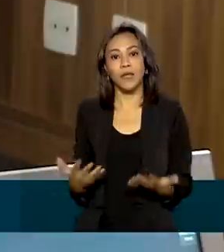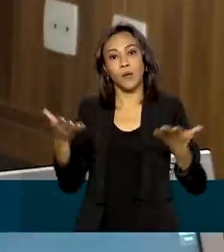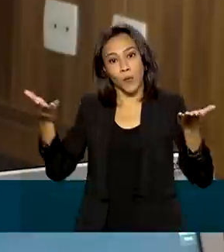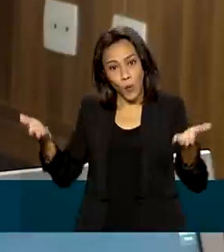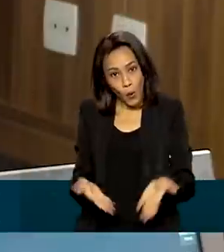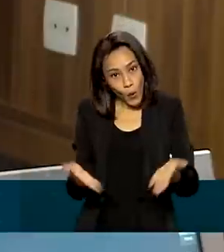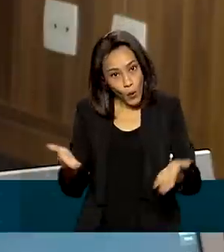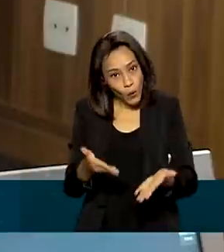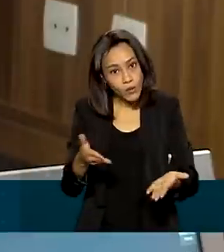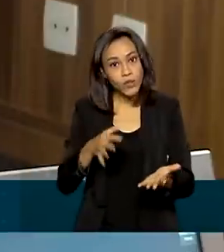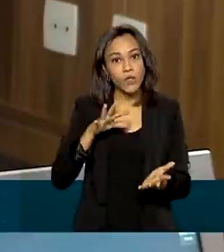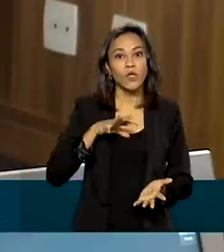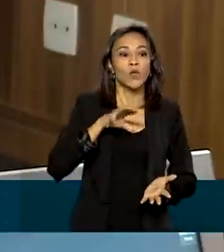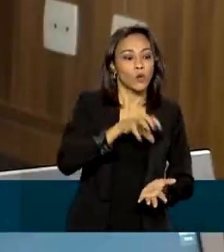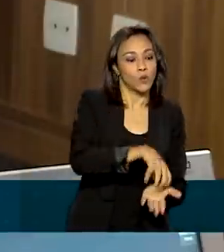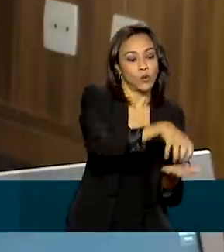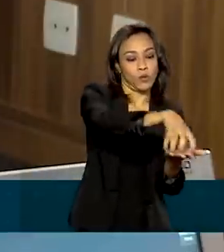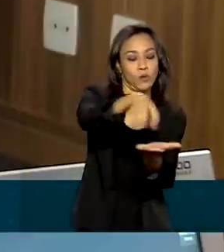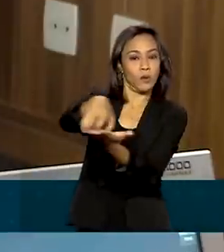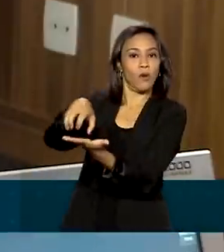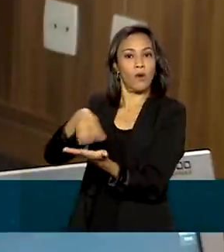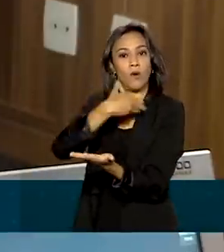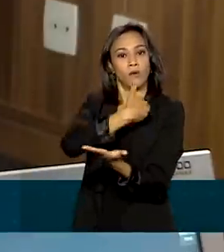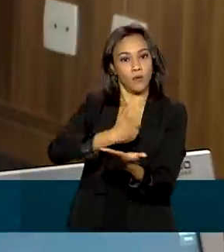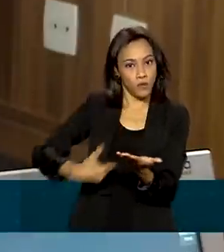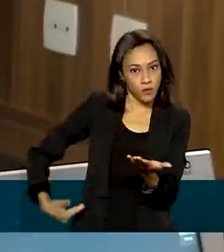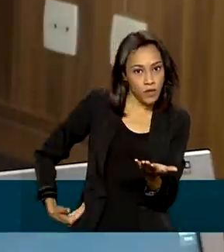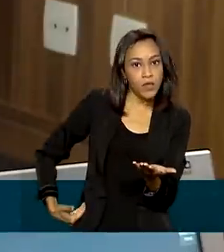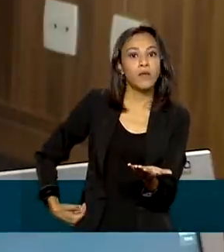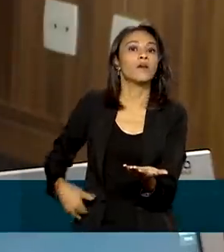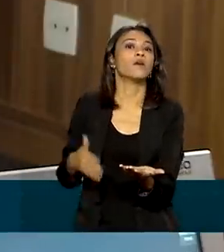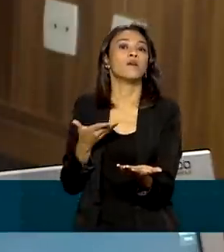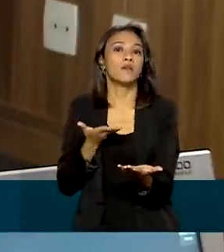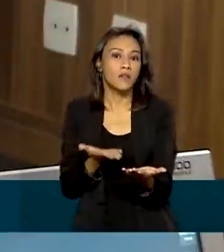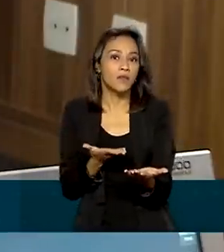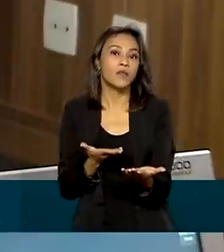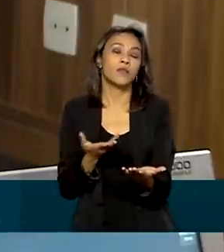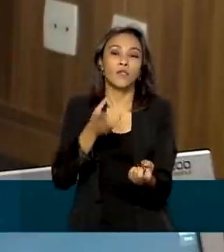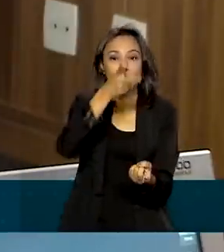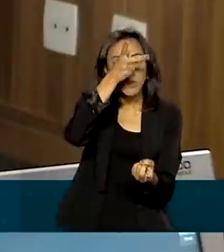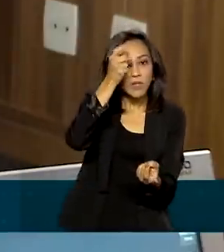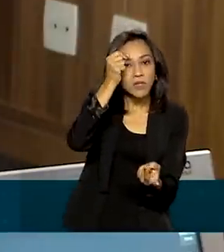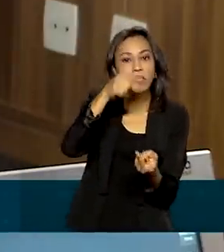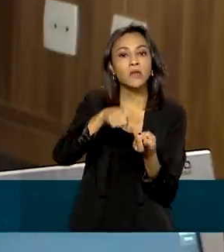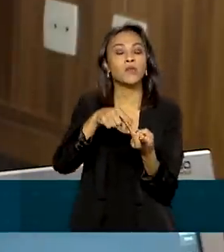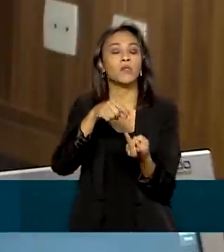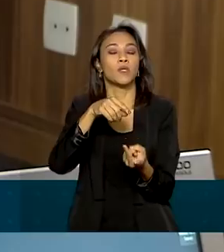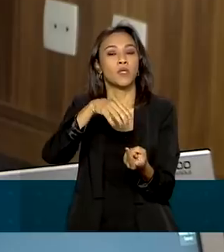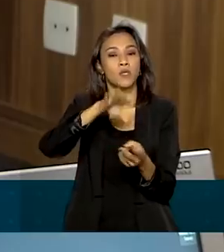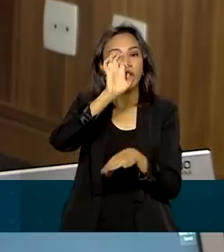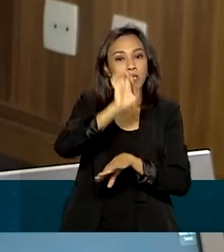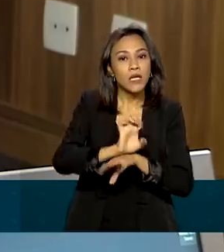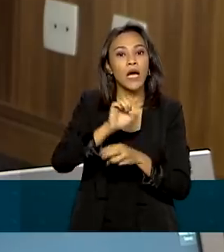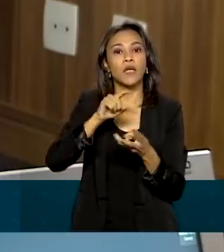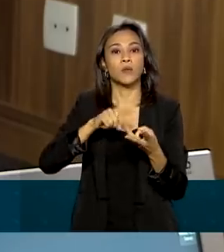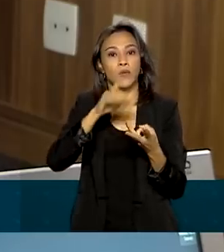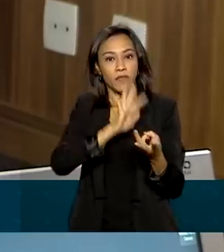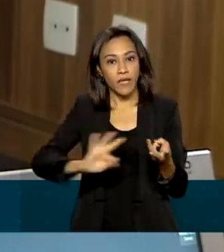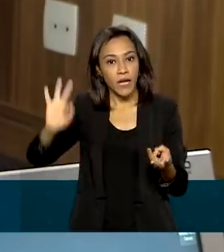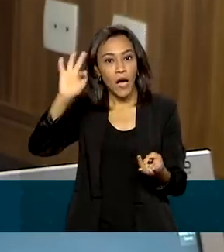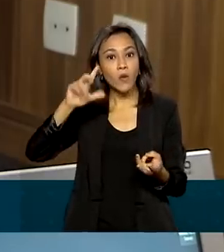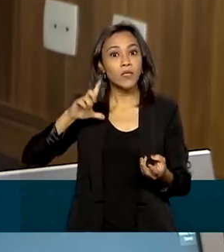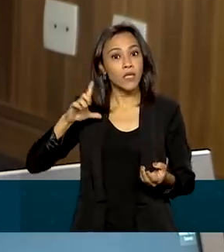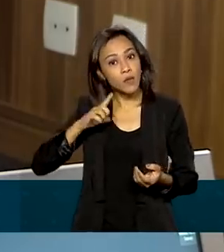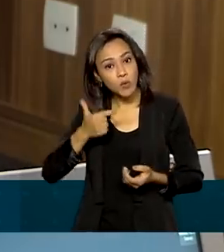além dos órgãos ambientais da esfera municipal, estadual e federal, nós temos o trade